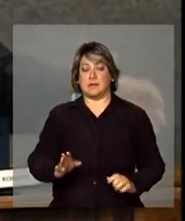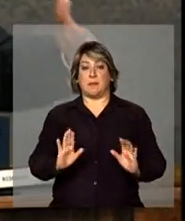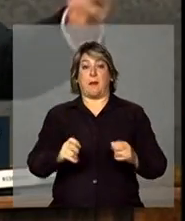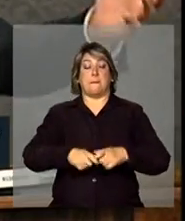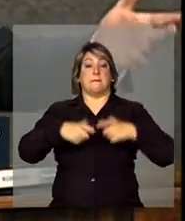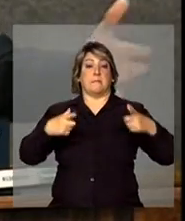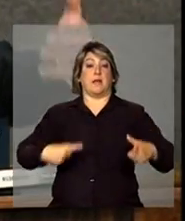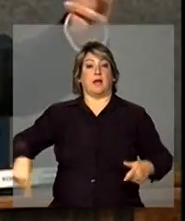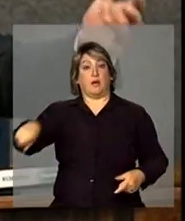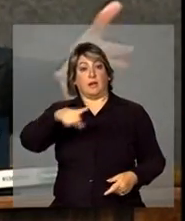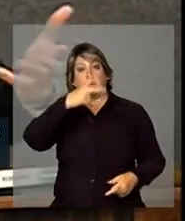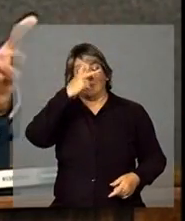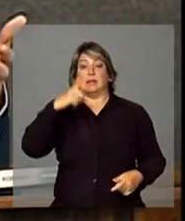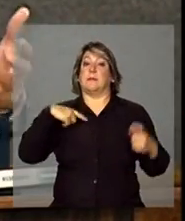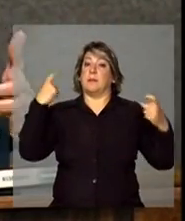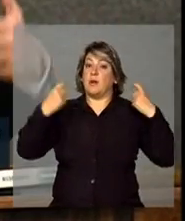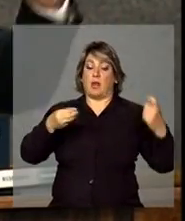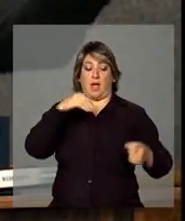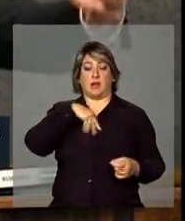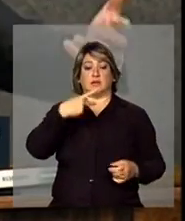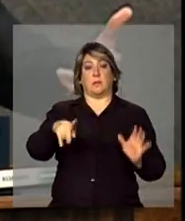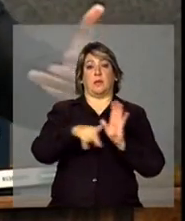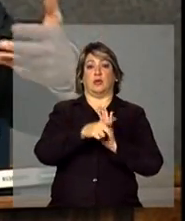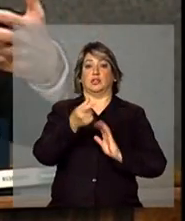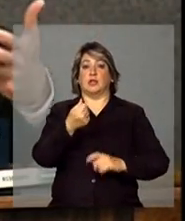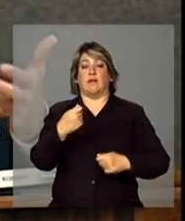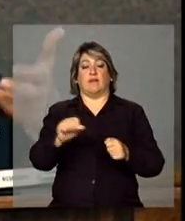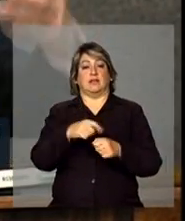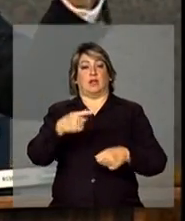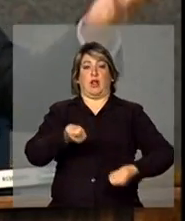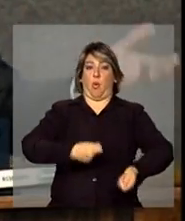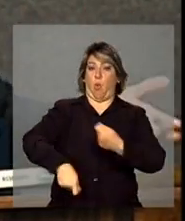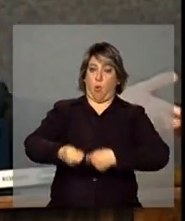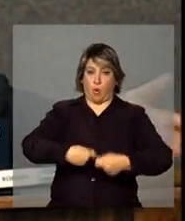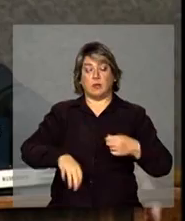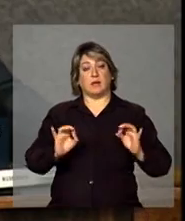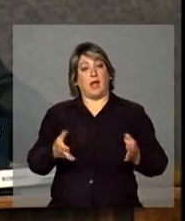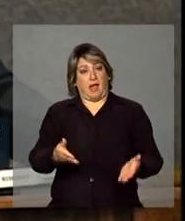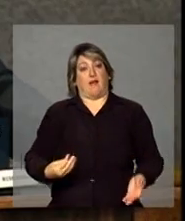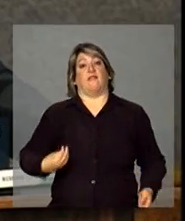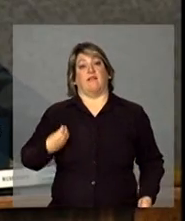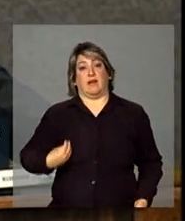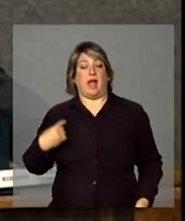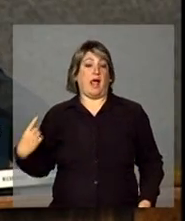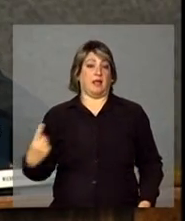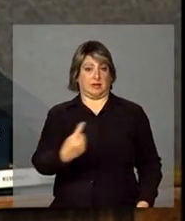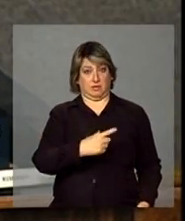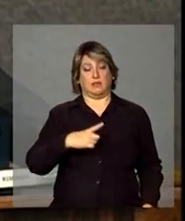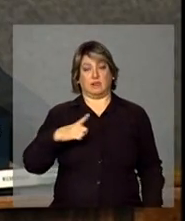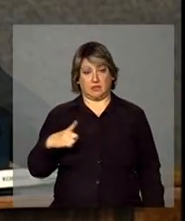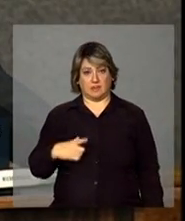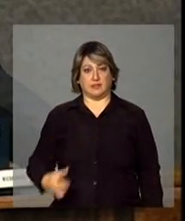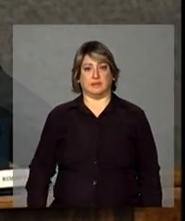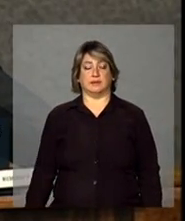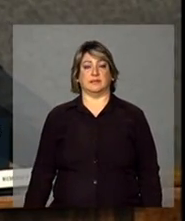maioria das pessoas está preocupada em ganhar seu dinheiro, fazer seu negócio, etc. Essa é a vida que cada um leva.